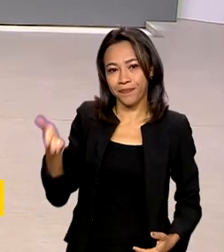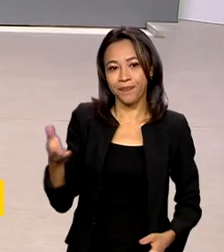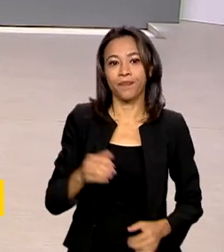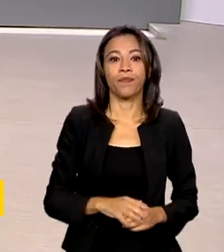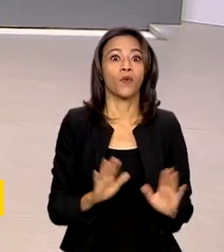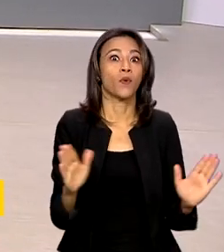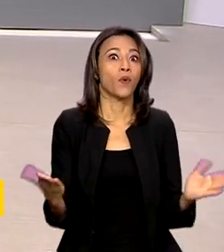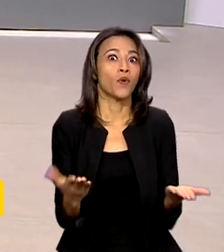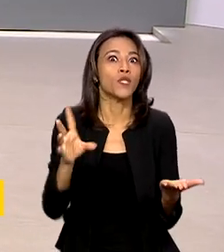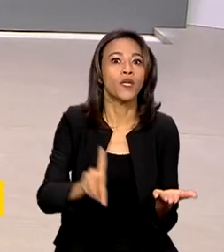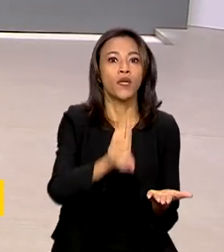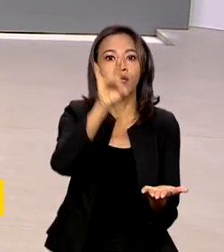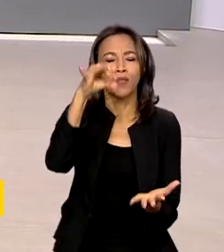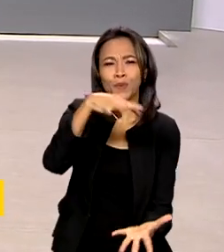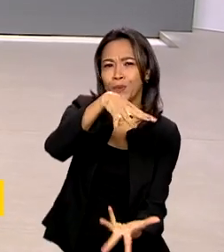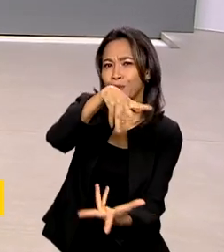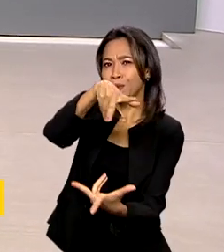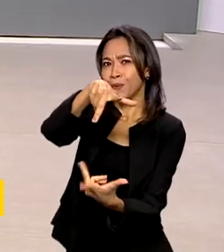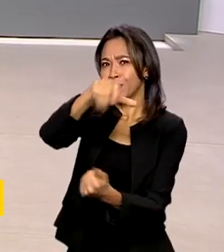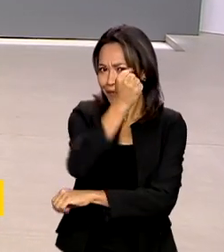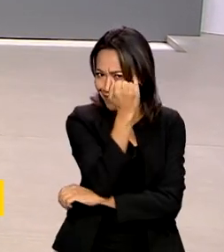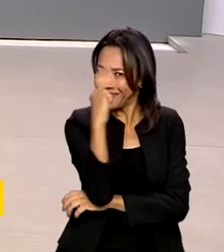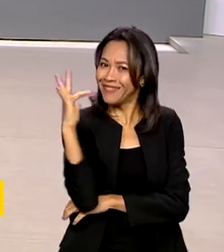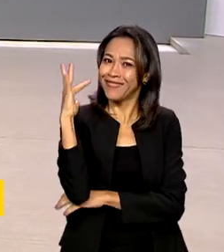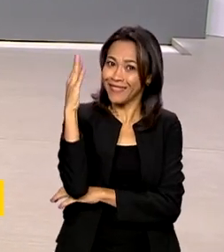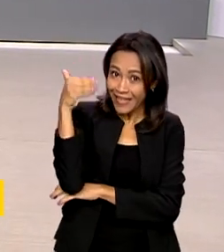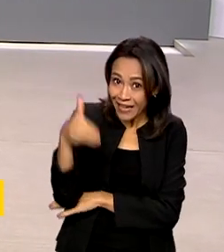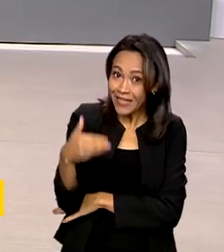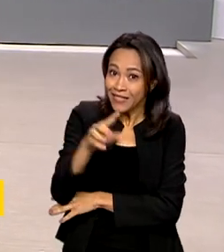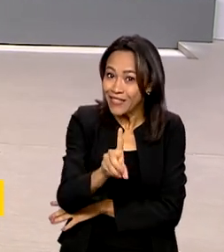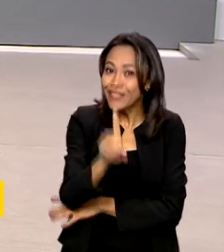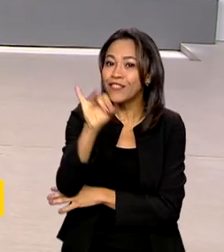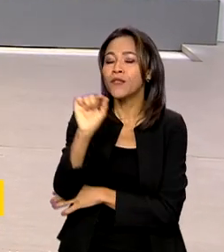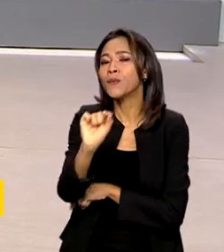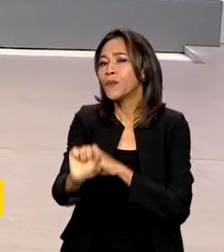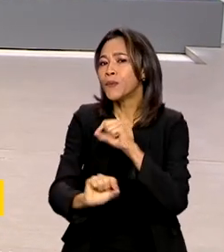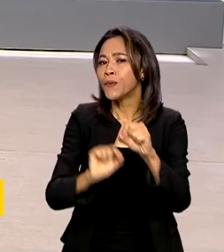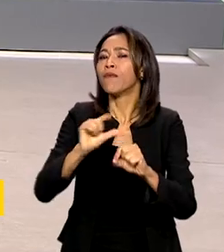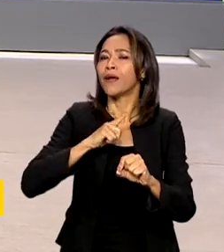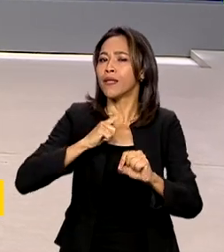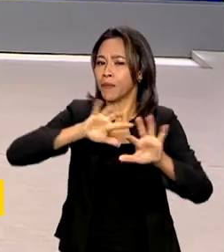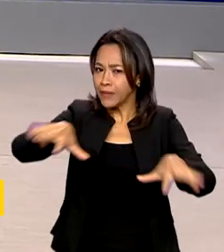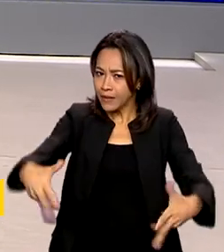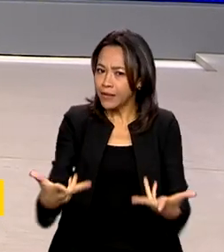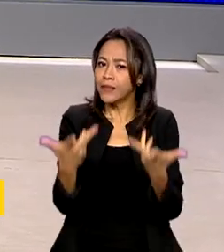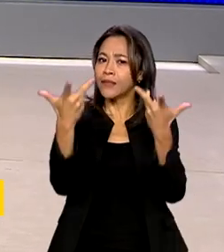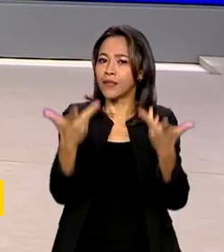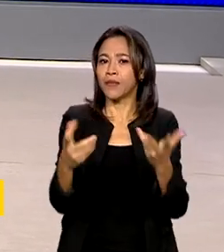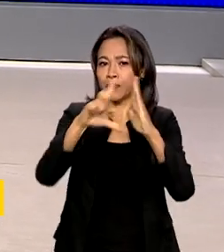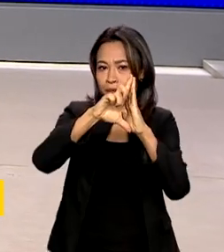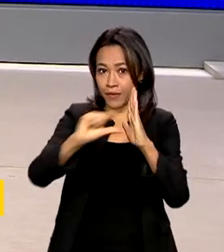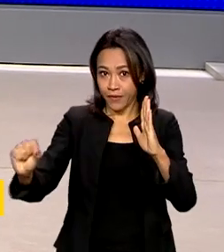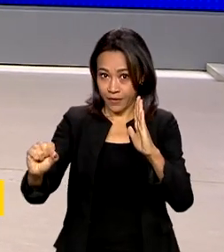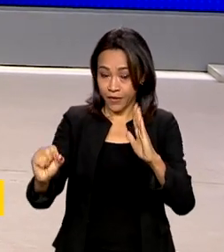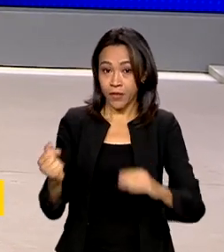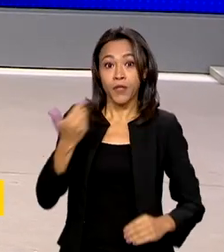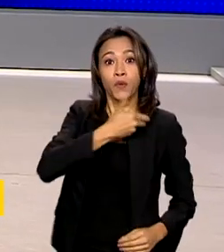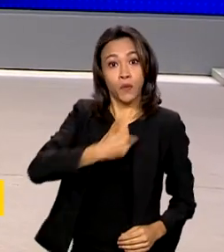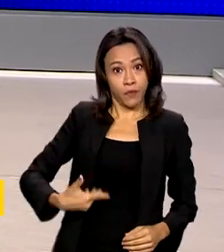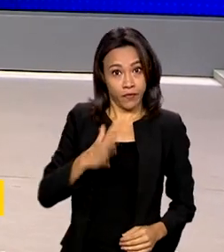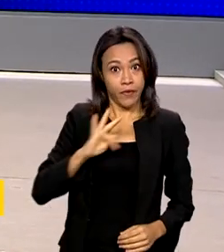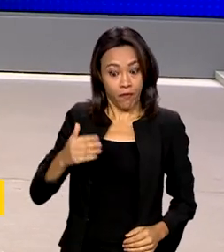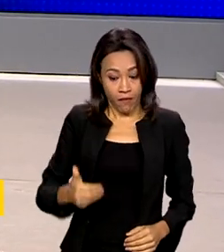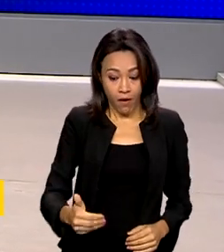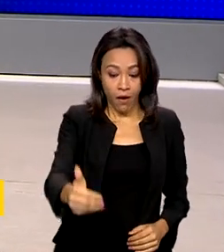Hoje é o Dia Mundial do Meio Ambiente. A data vai ser marcada por uma cerimônia no Palácio do Planalto e o governo federal vai